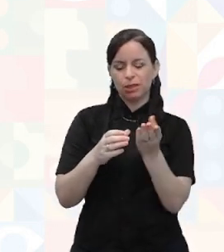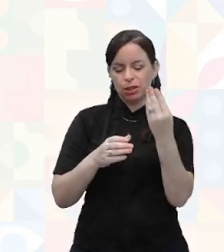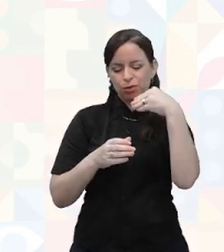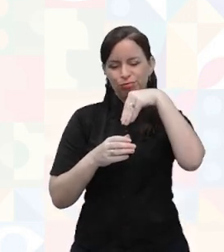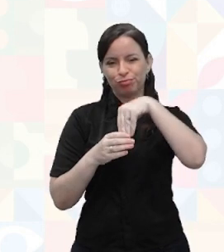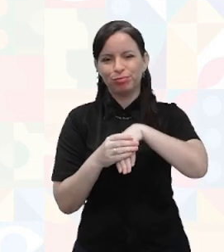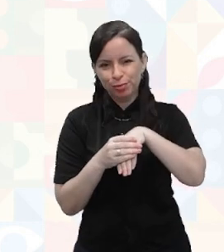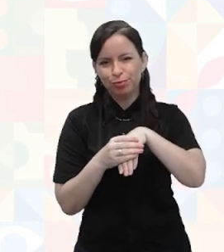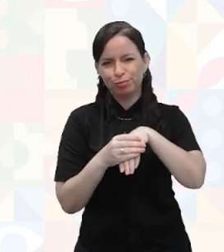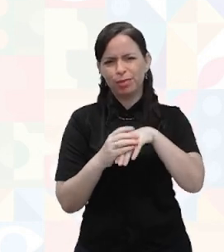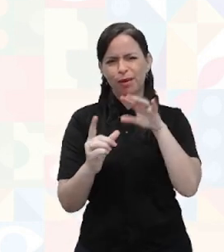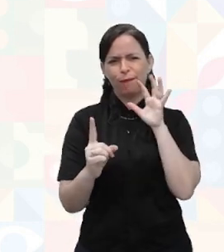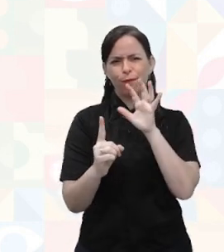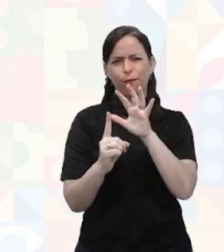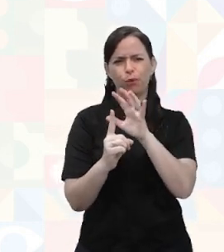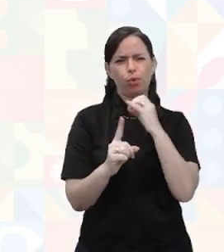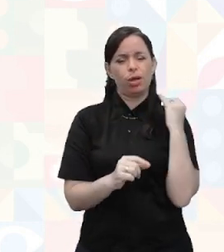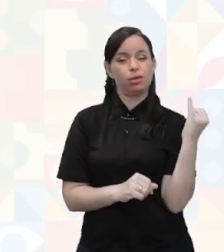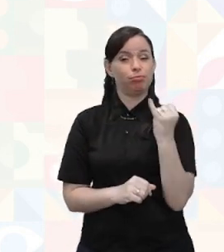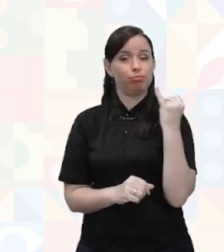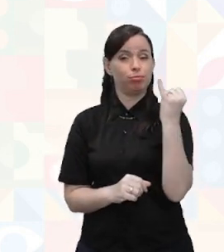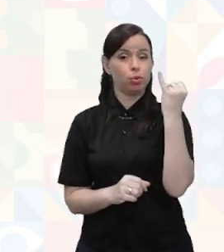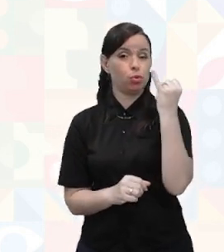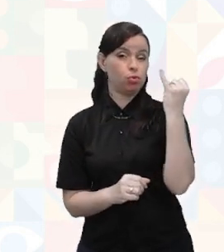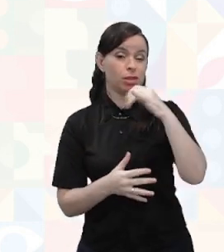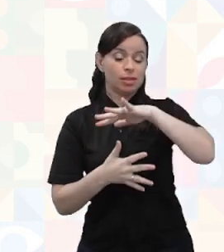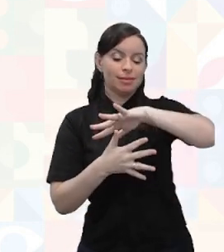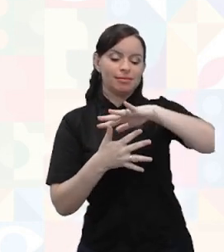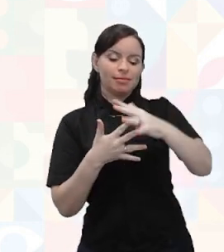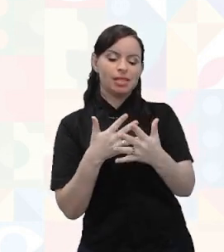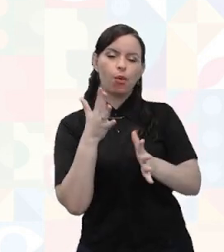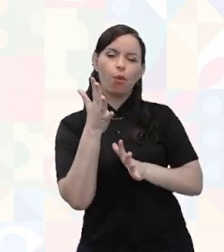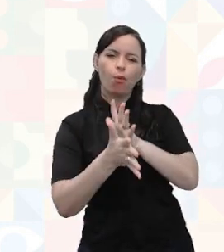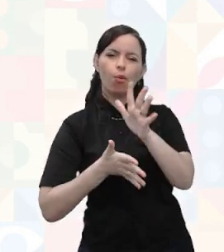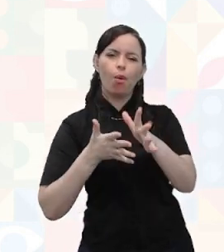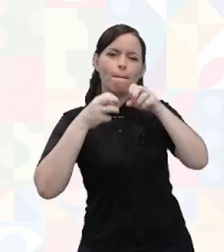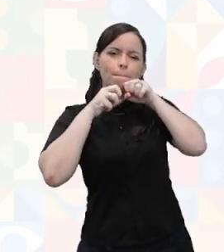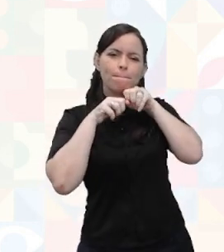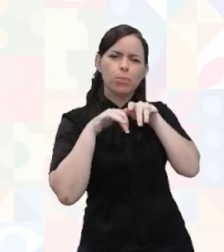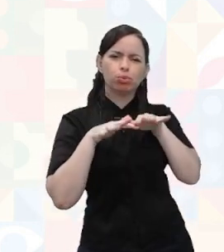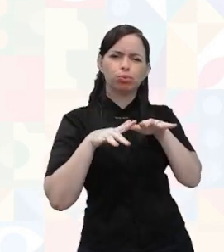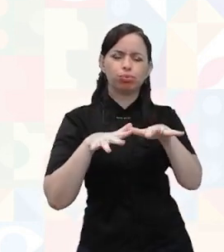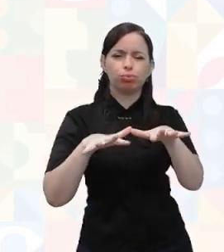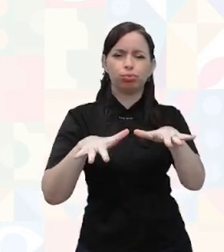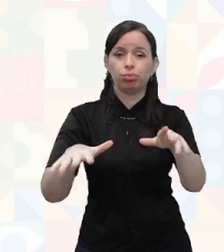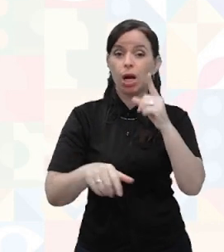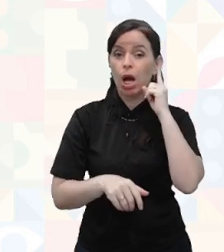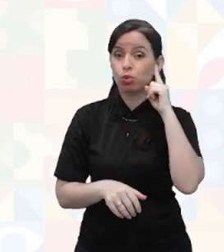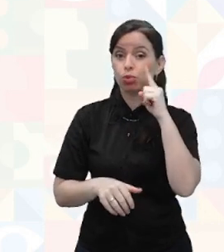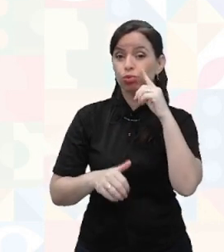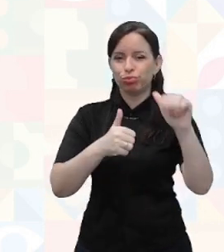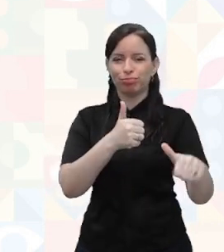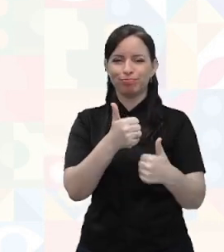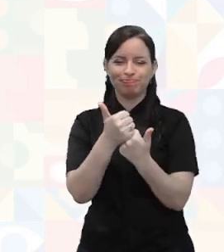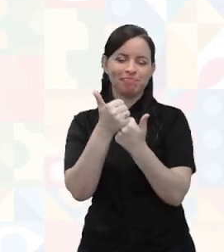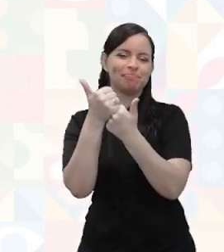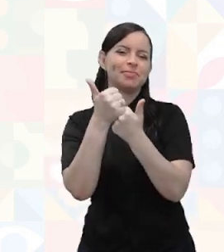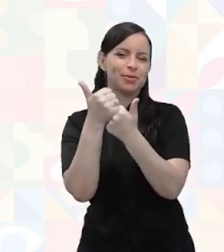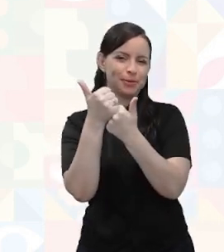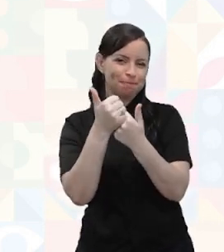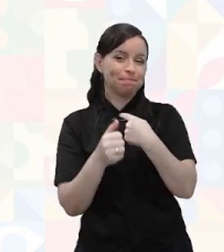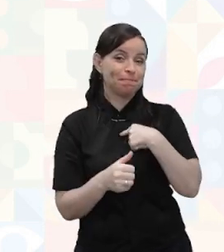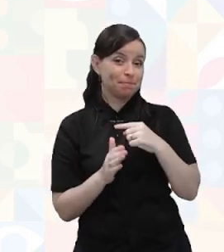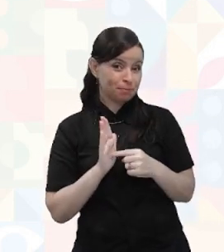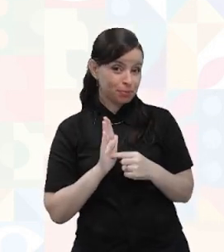influência muito importante na disseminação da língua de sinais e no apoio aos surdos. E aí eu gostaria de citar